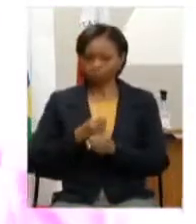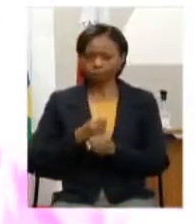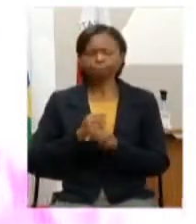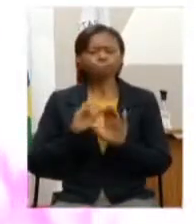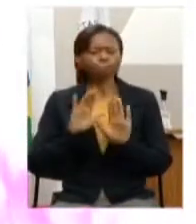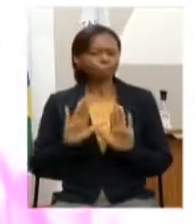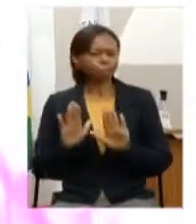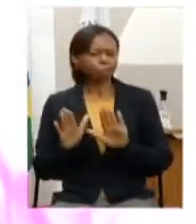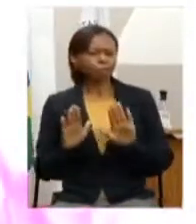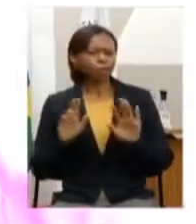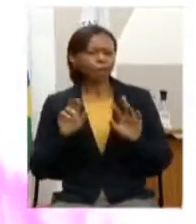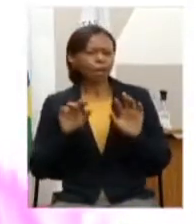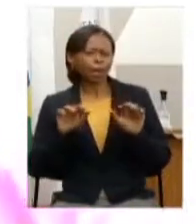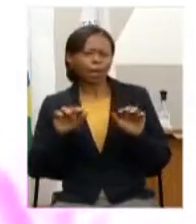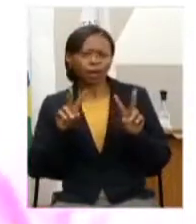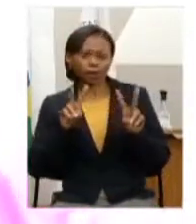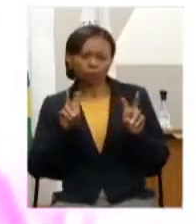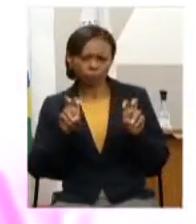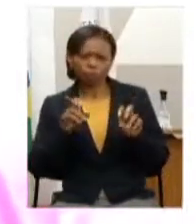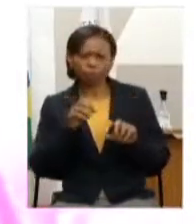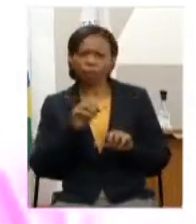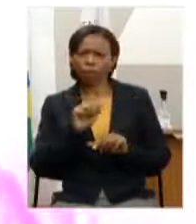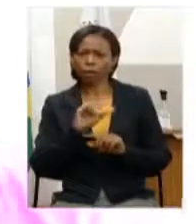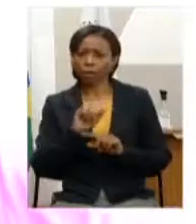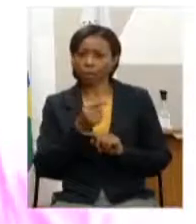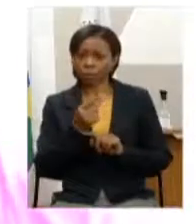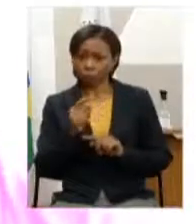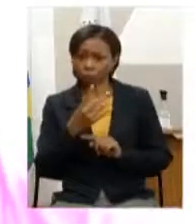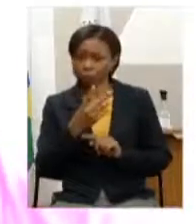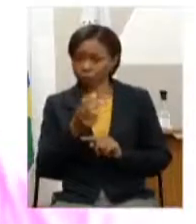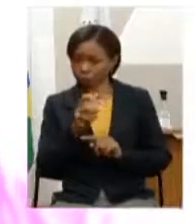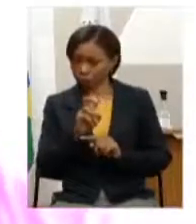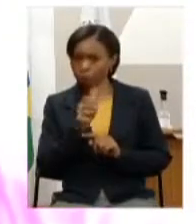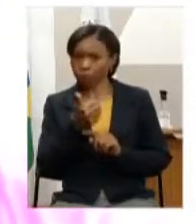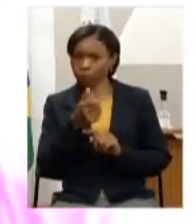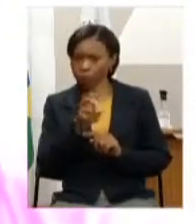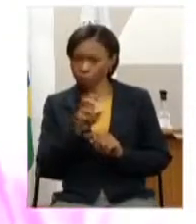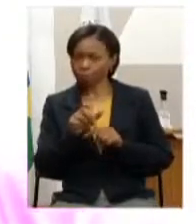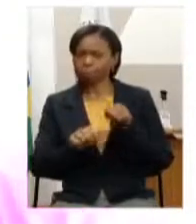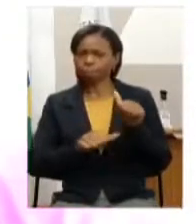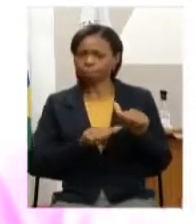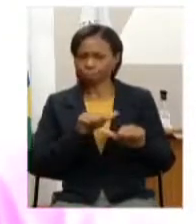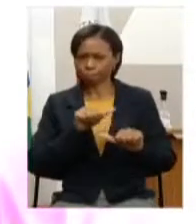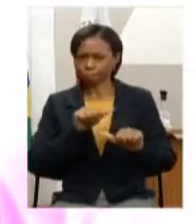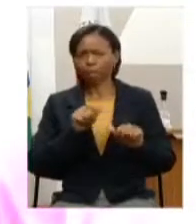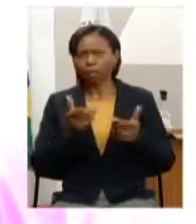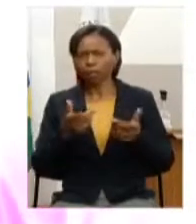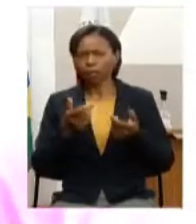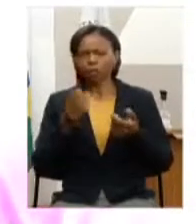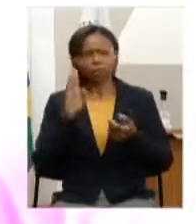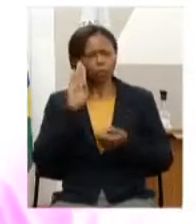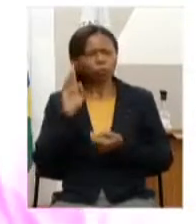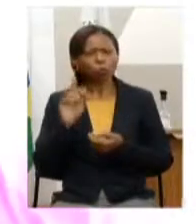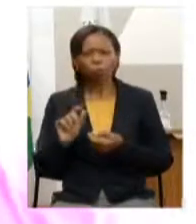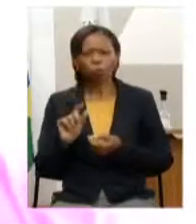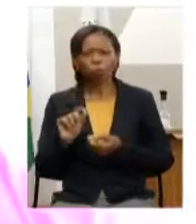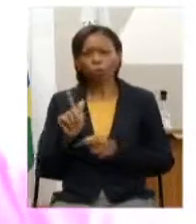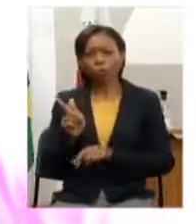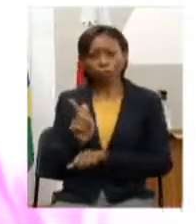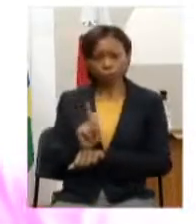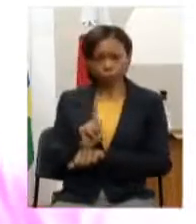nesta ação 45.15 porque o órgão gestor é a CEAPA e